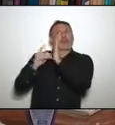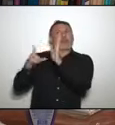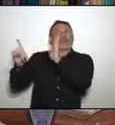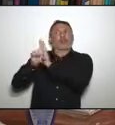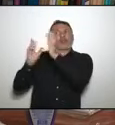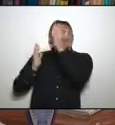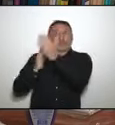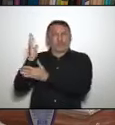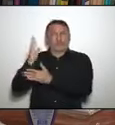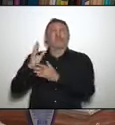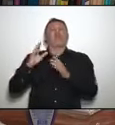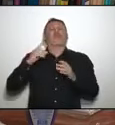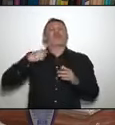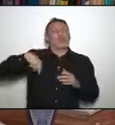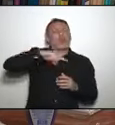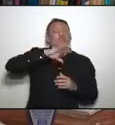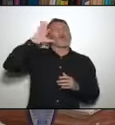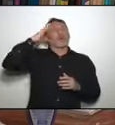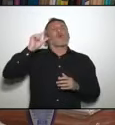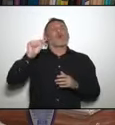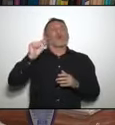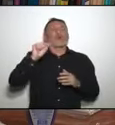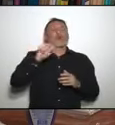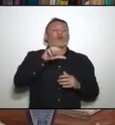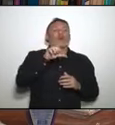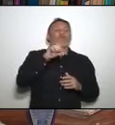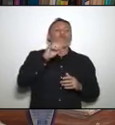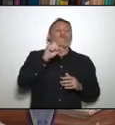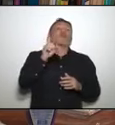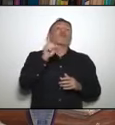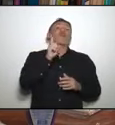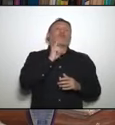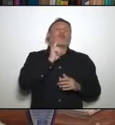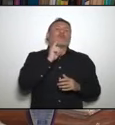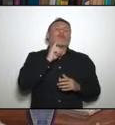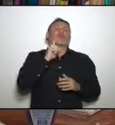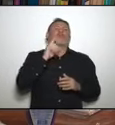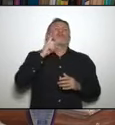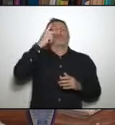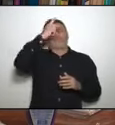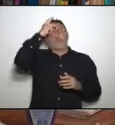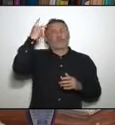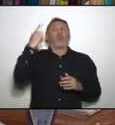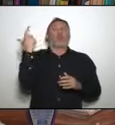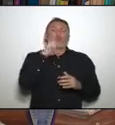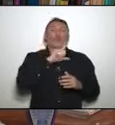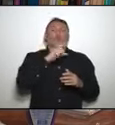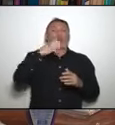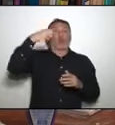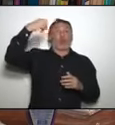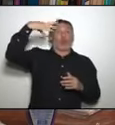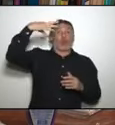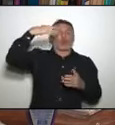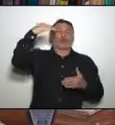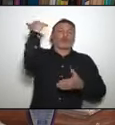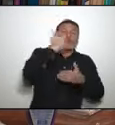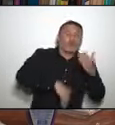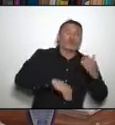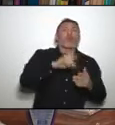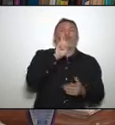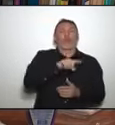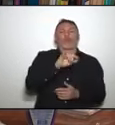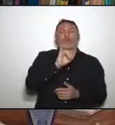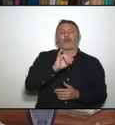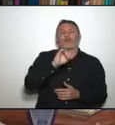90 dias, porque é o tempo que o governo federal isentou a tarifa social